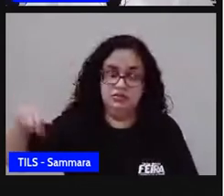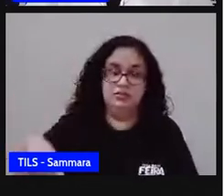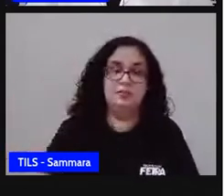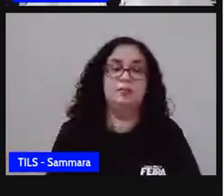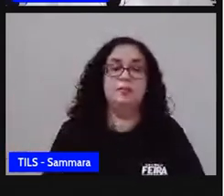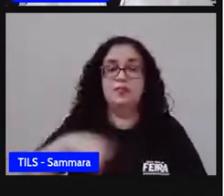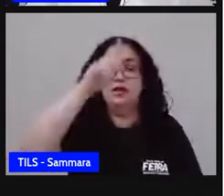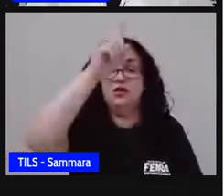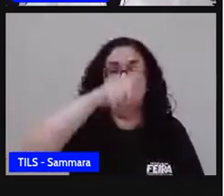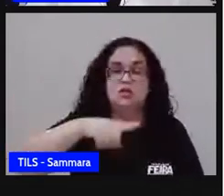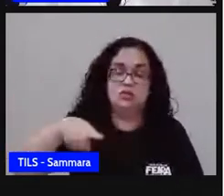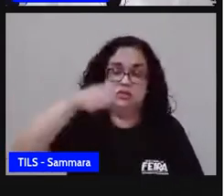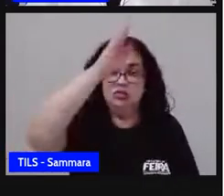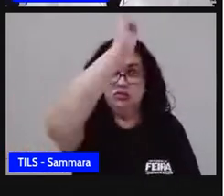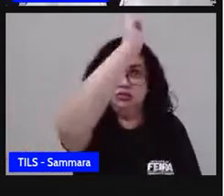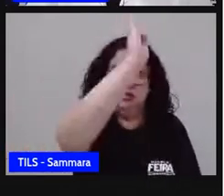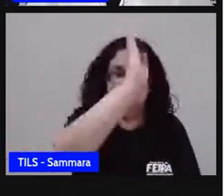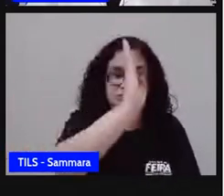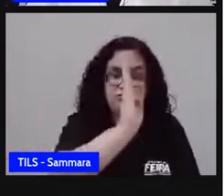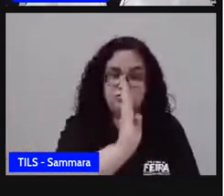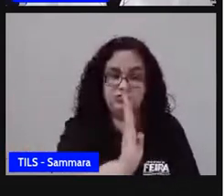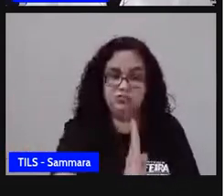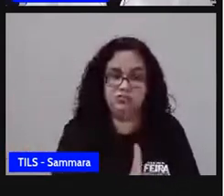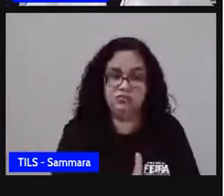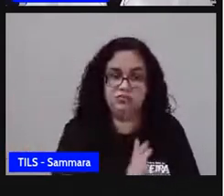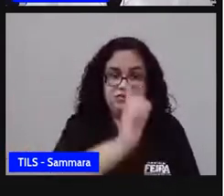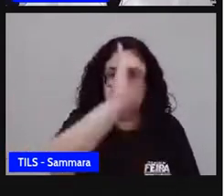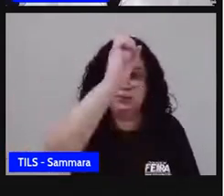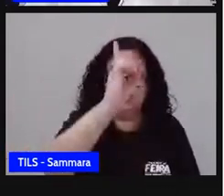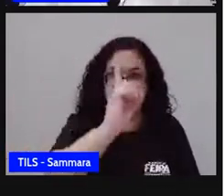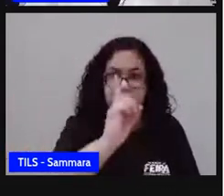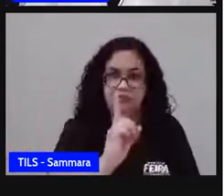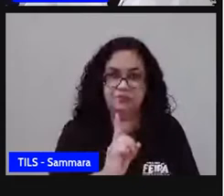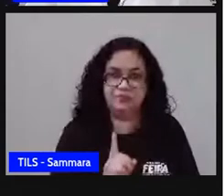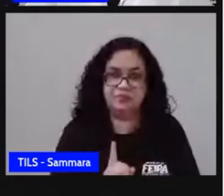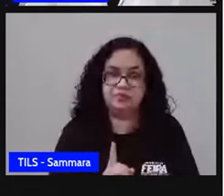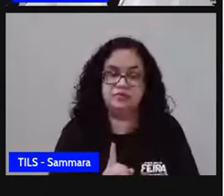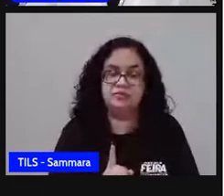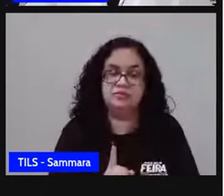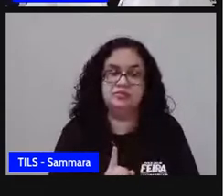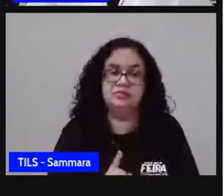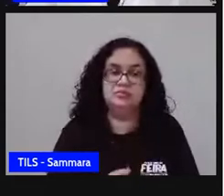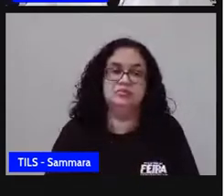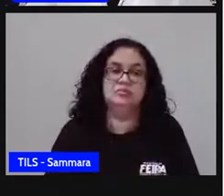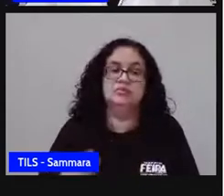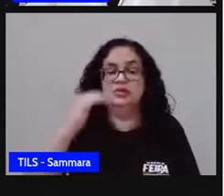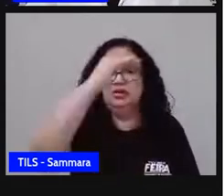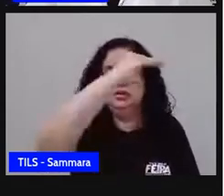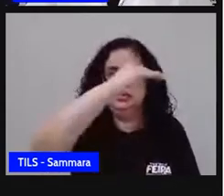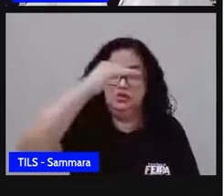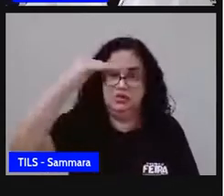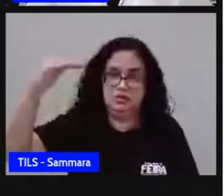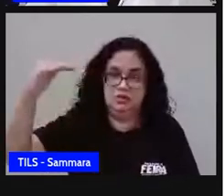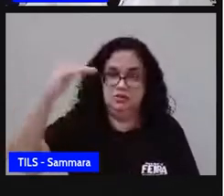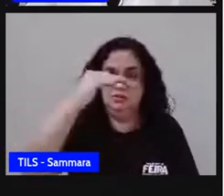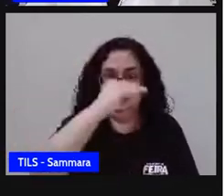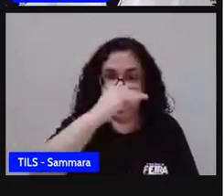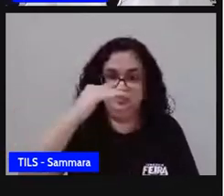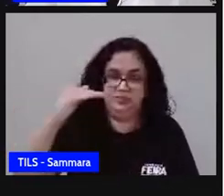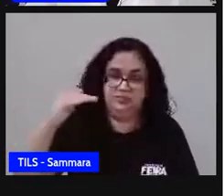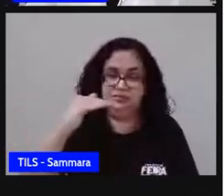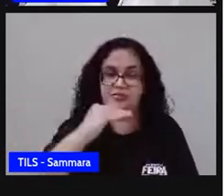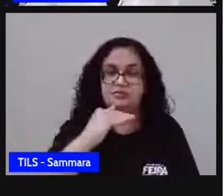O gráfico de coluna vertical, ó, esse em pézinho. O gráfico de coluna horizontal, esse deitadinho.